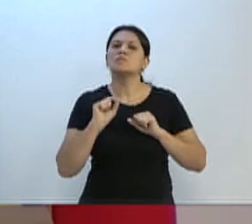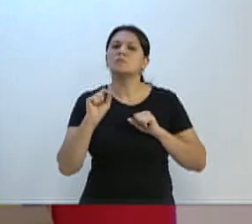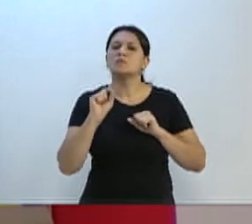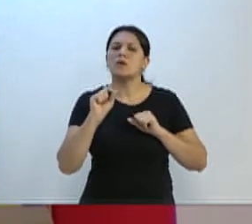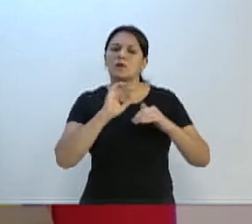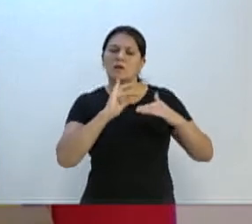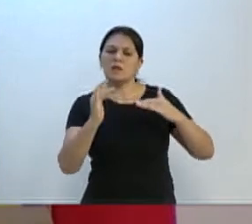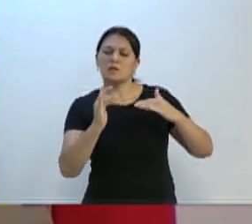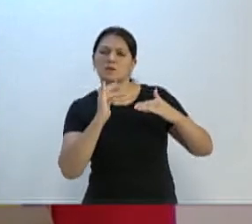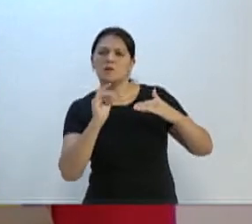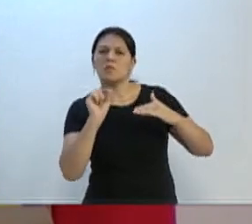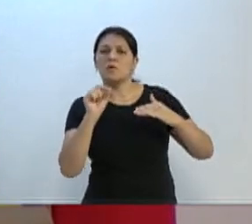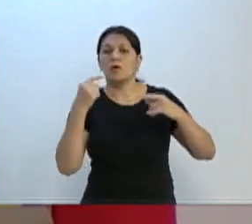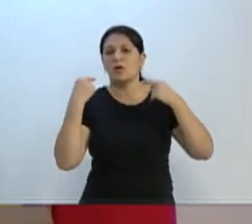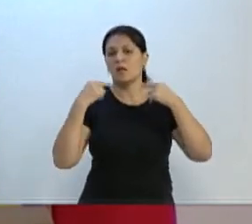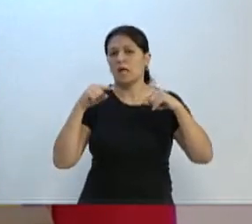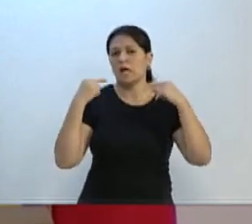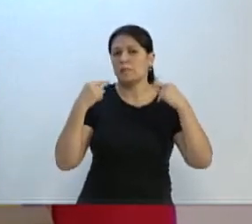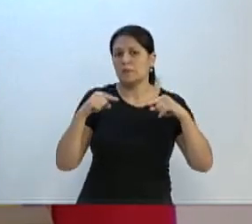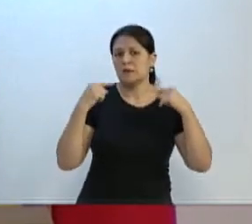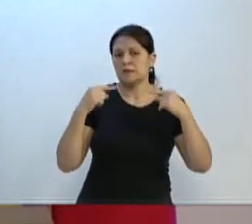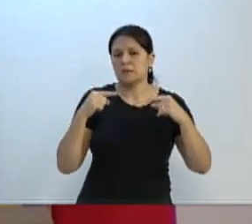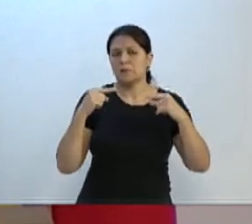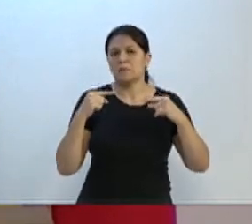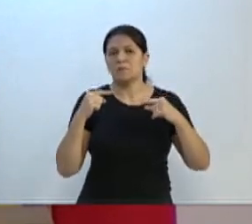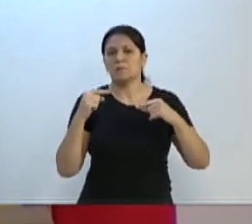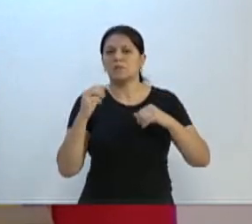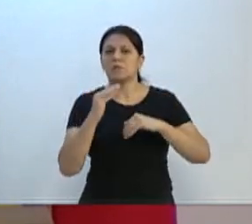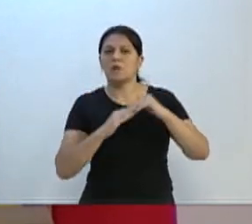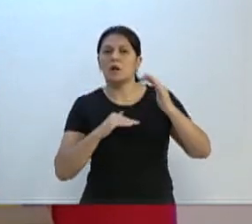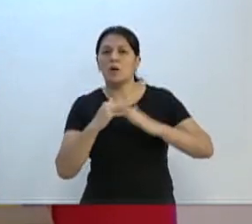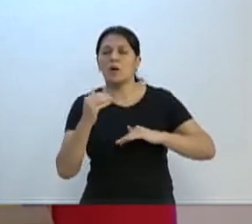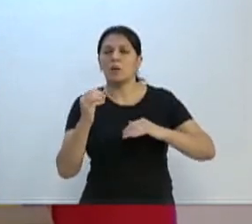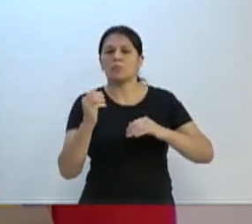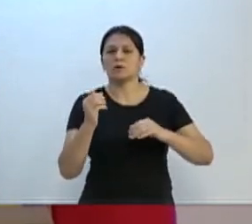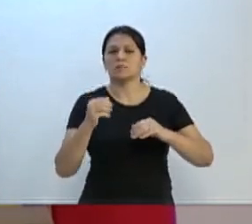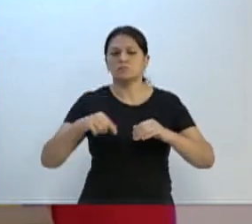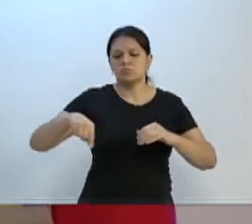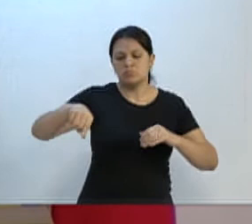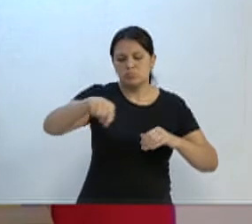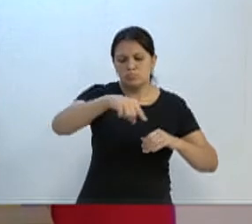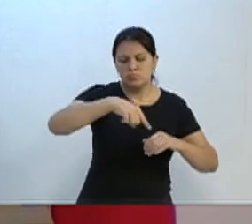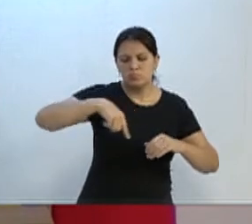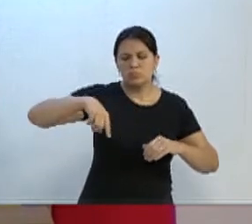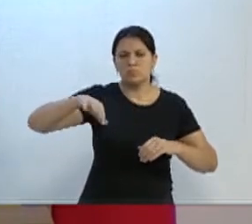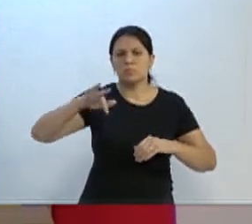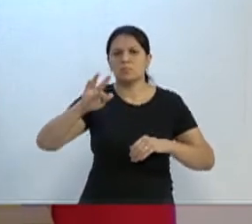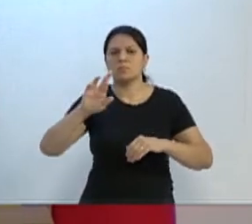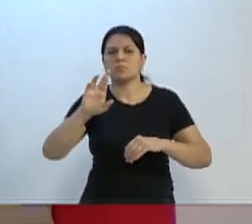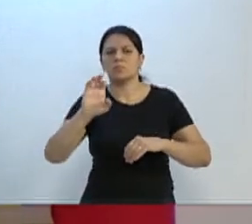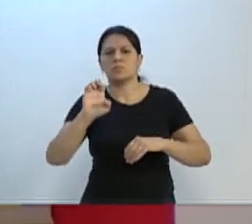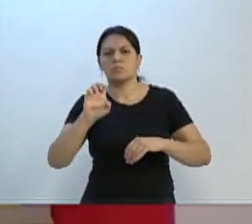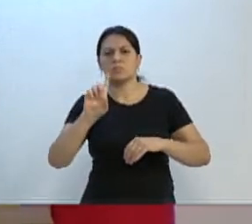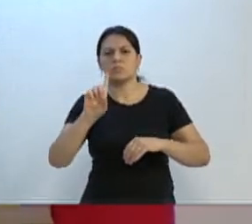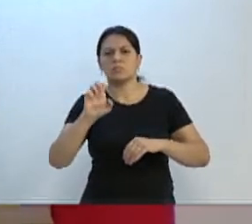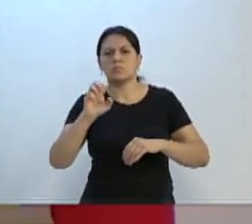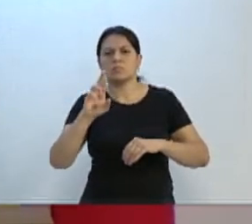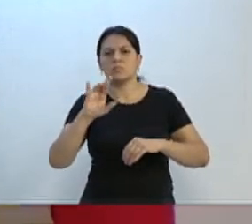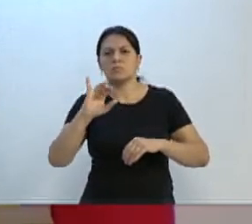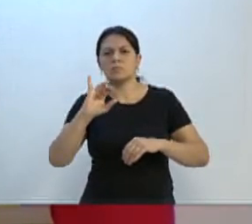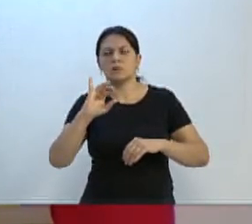redes sociais, uma reclamação com relação à obra ali da rotatória da Frederica Yenzi, que está um pouco perigosa, enfim,